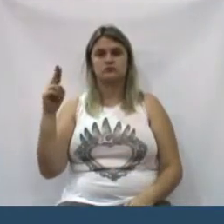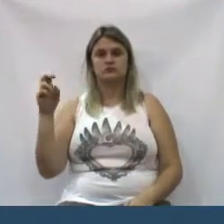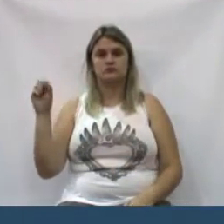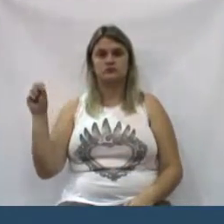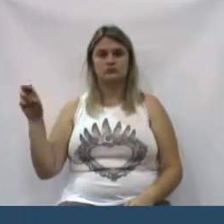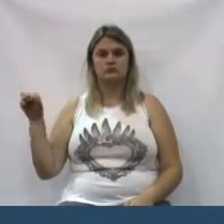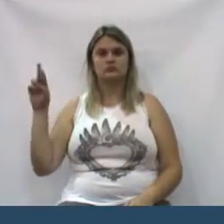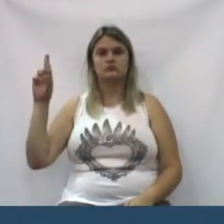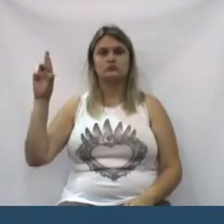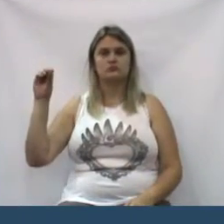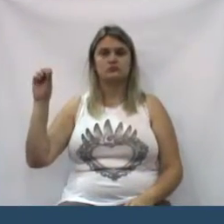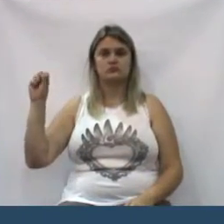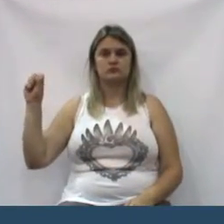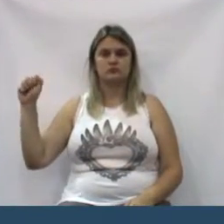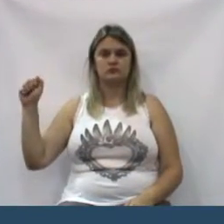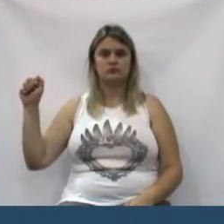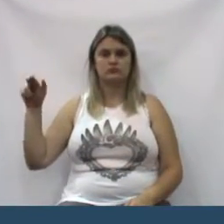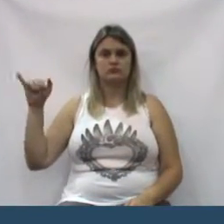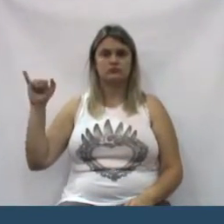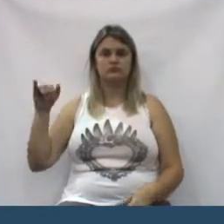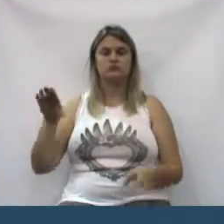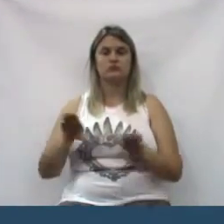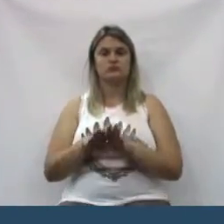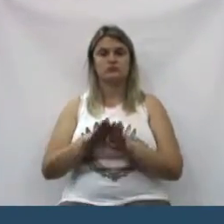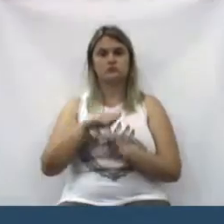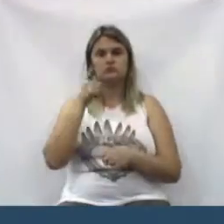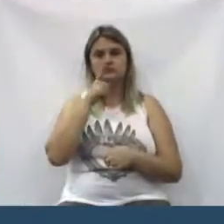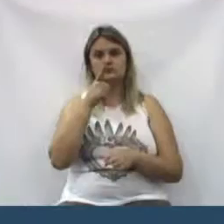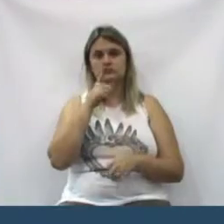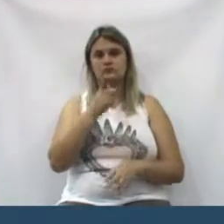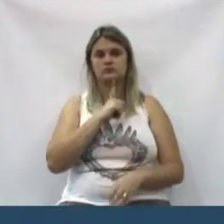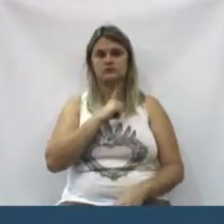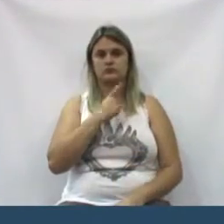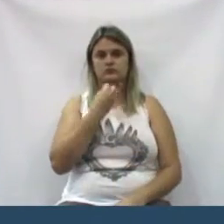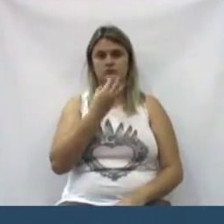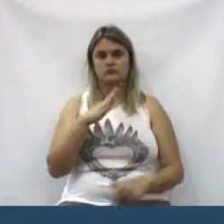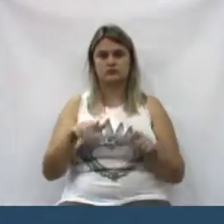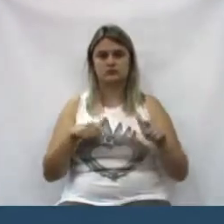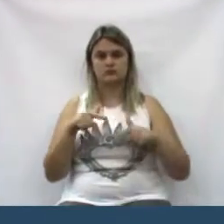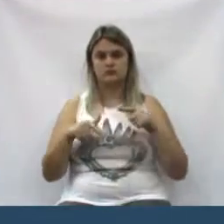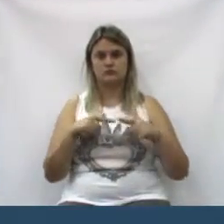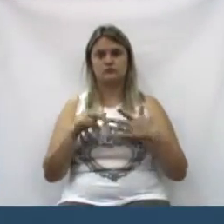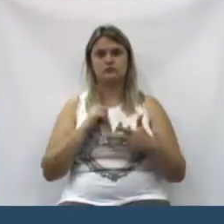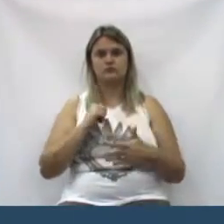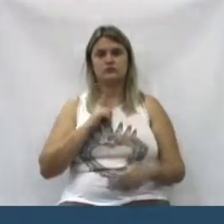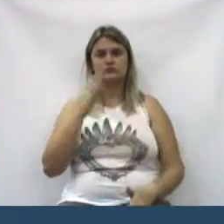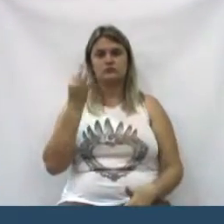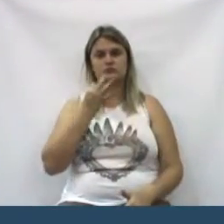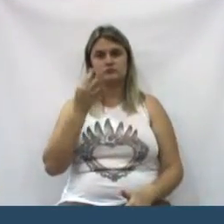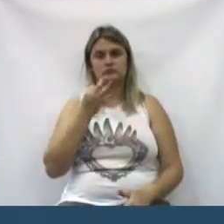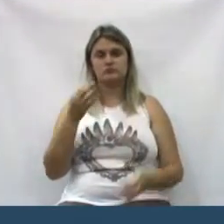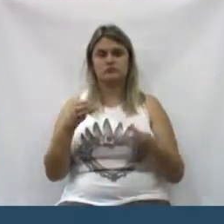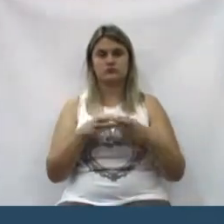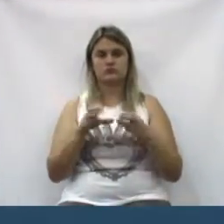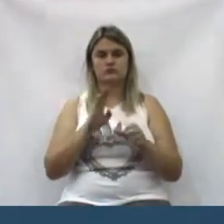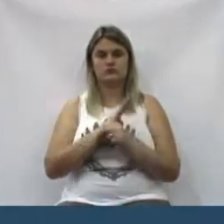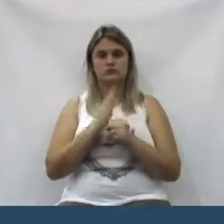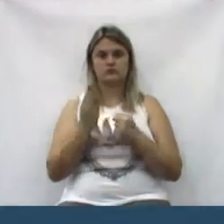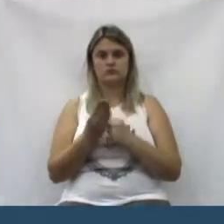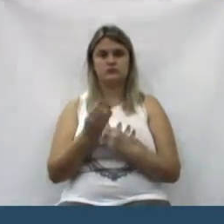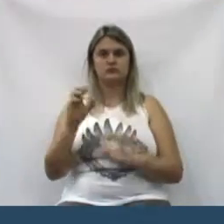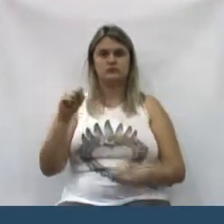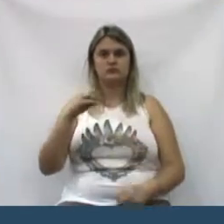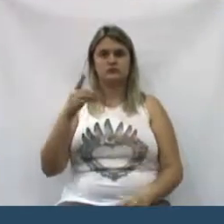deputado Rossoni, do deputado Usos, temos que reconhecer que o trabalho está sendo feito. Com certeza, terá uma companhia em São Cristóvão que já